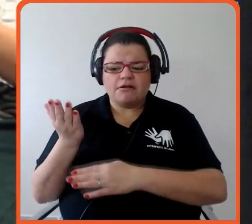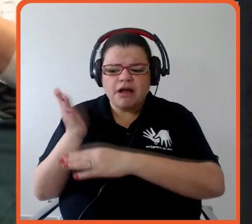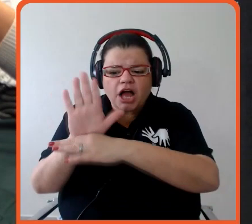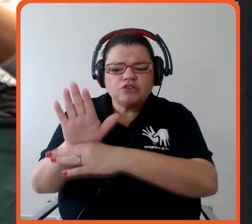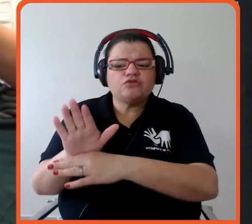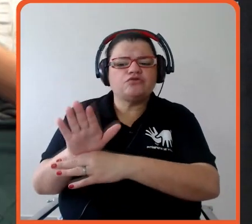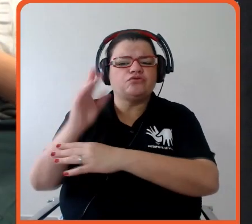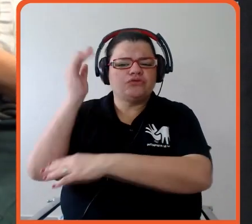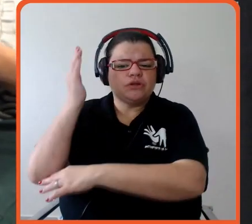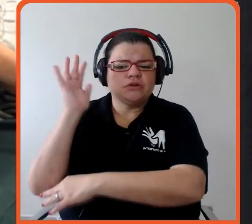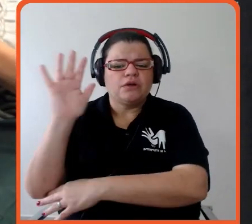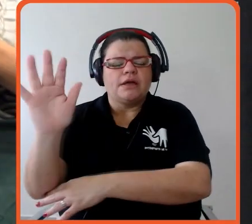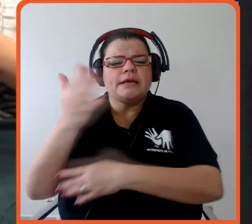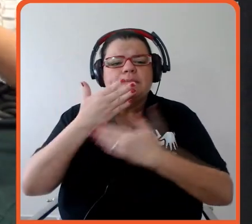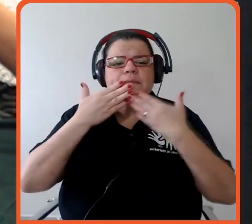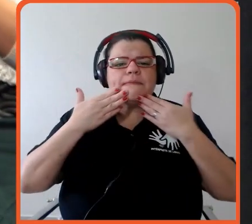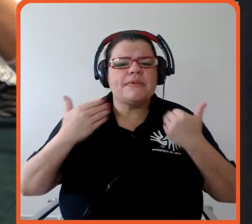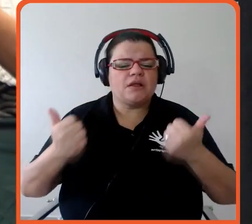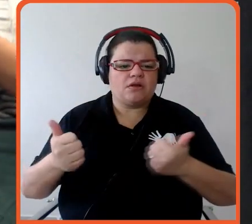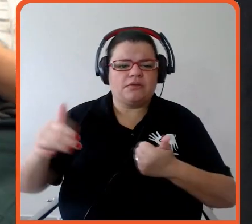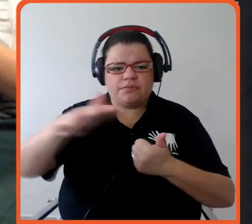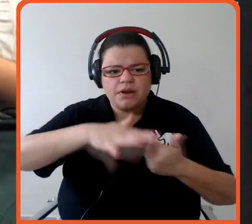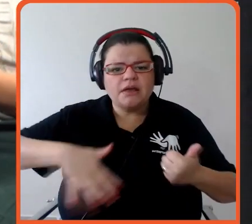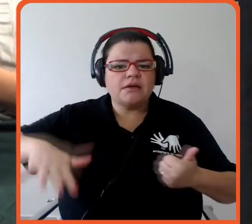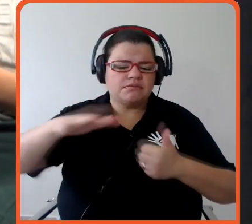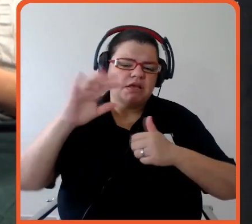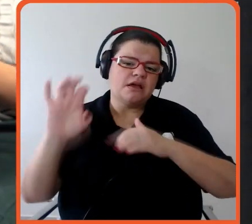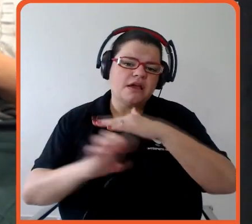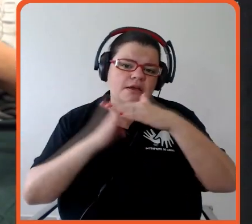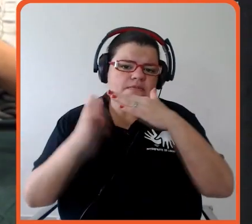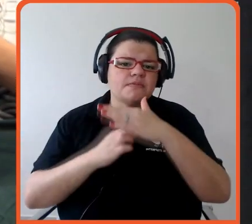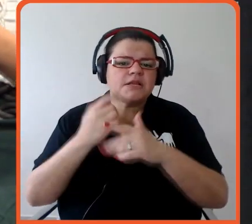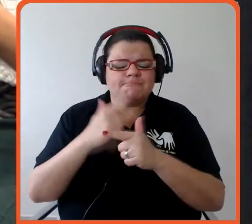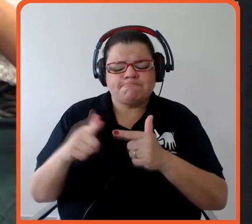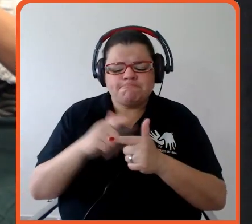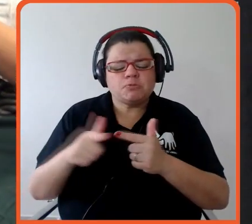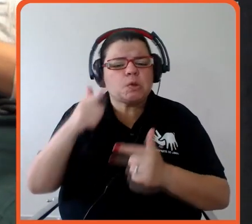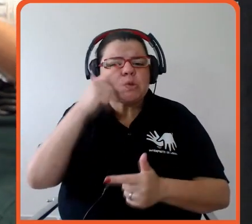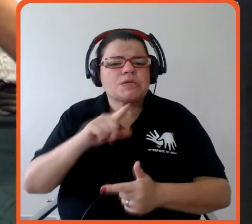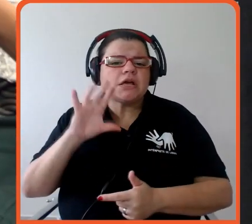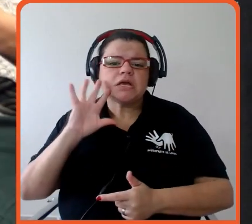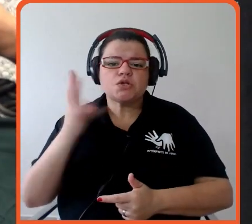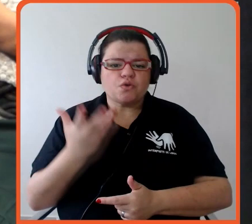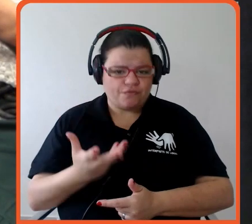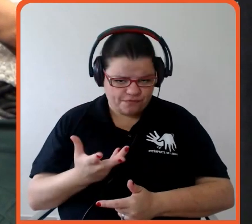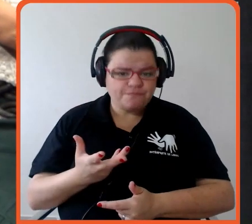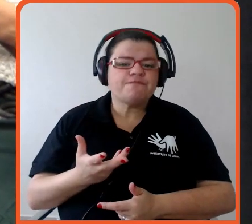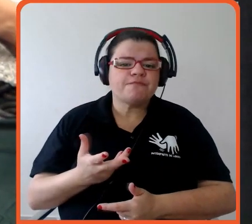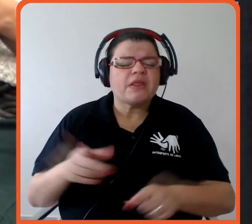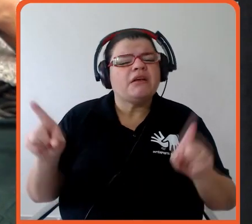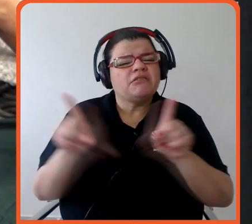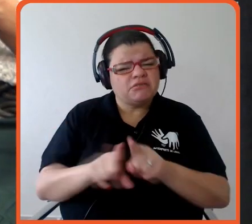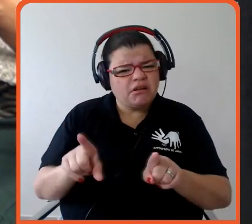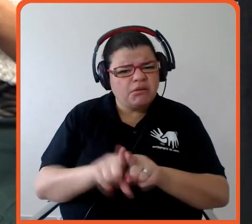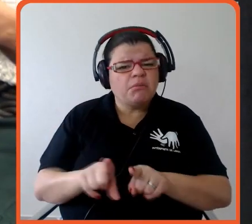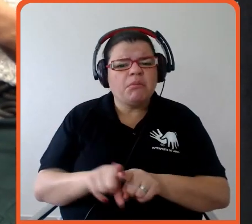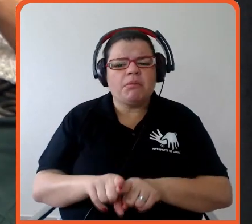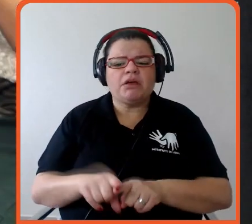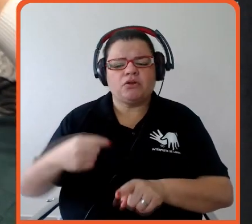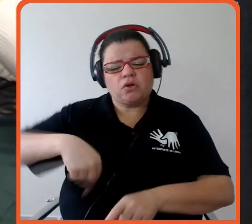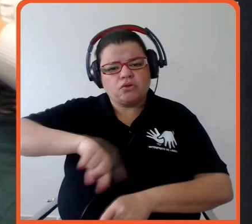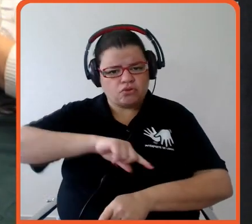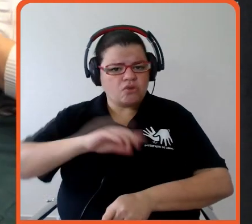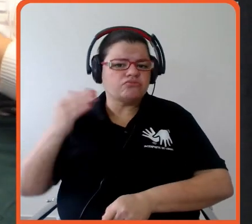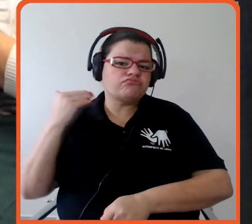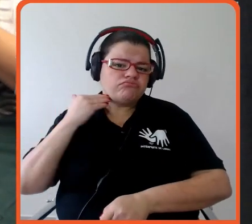naquele setor e para aqueles problemas que estão relacionados ao setor, e assim por diante. Além disso, a gente entende